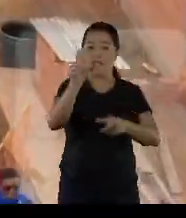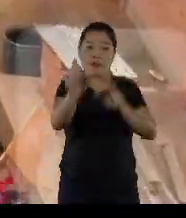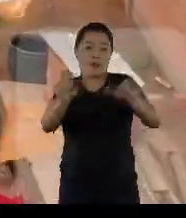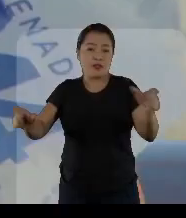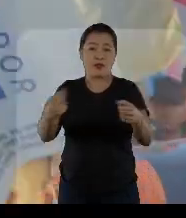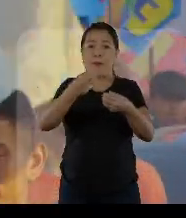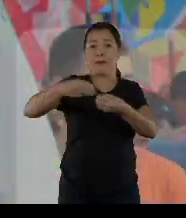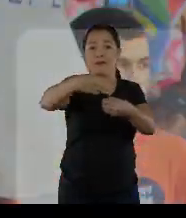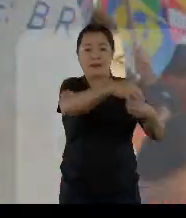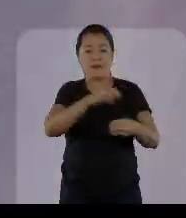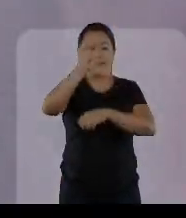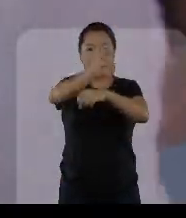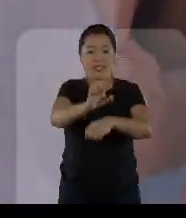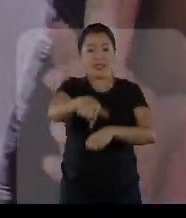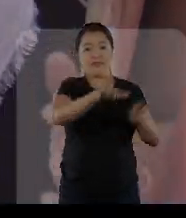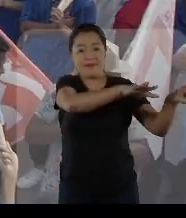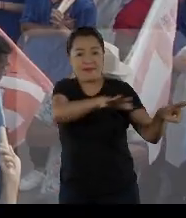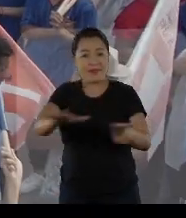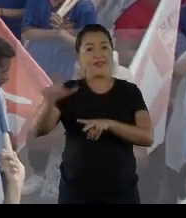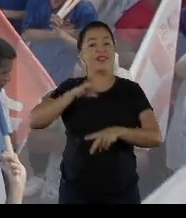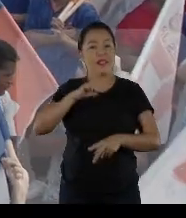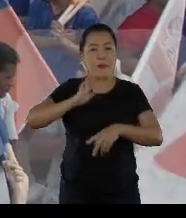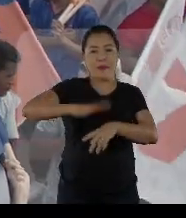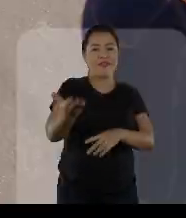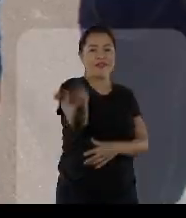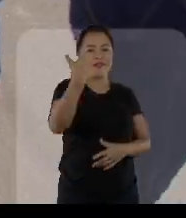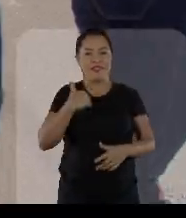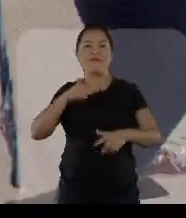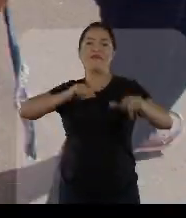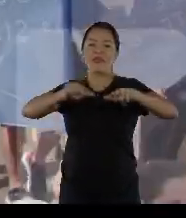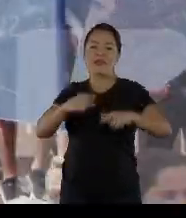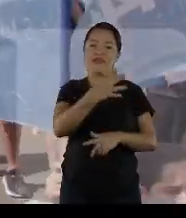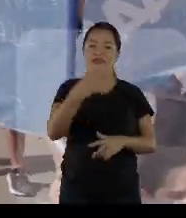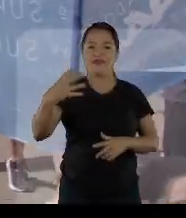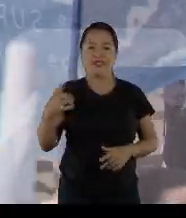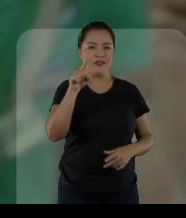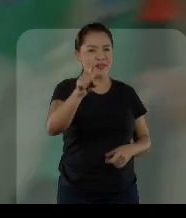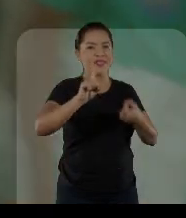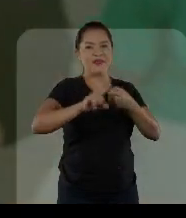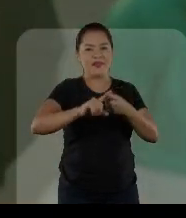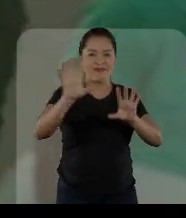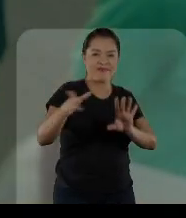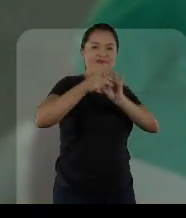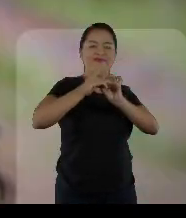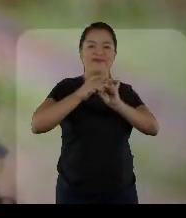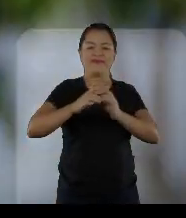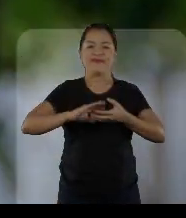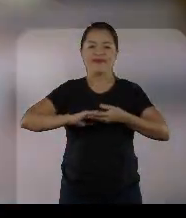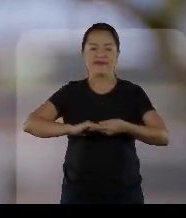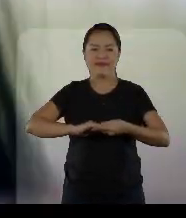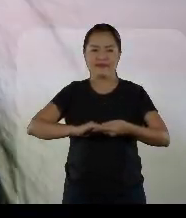e milhares de pessoas em todos os municípios do Amapá. E esta semana vai ter mais. Vem pra Onda, Davi!